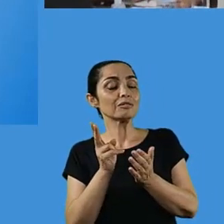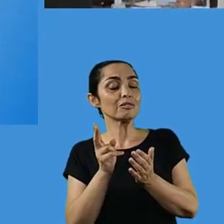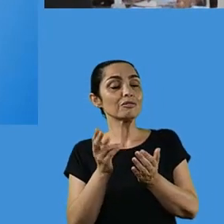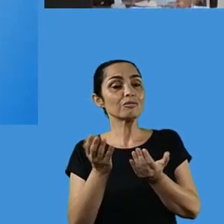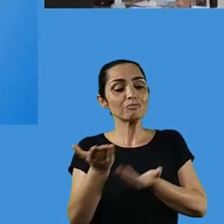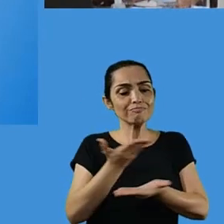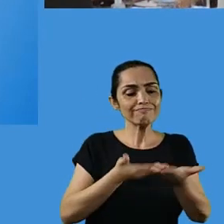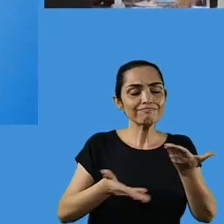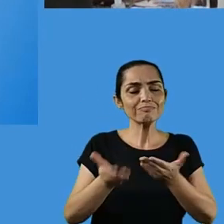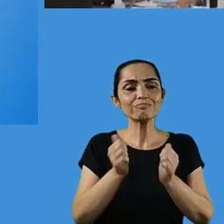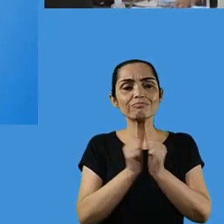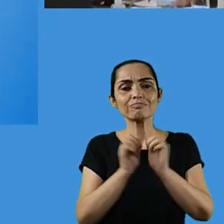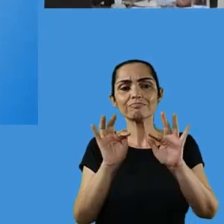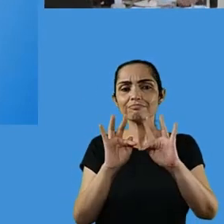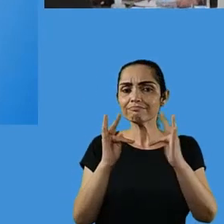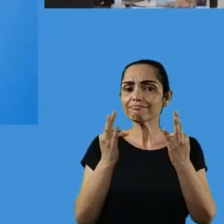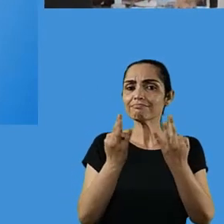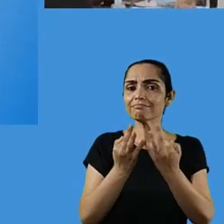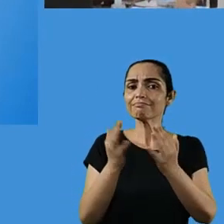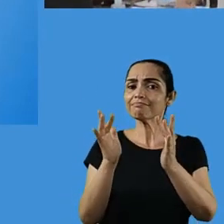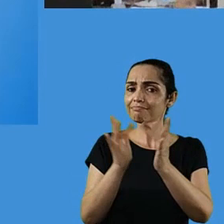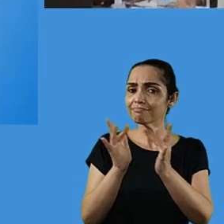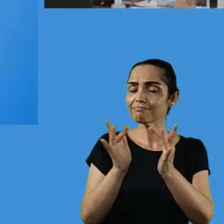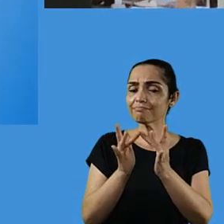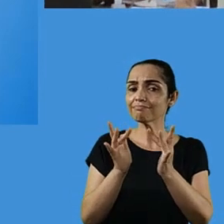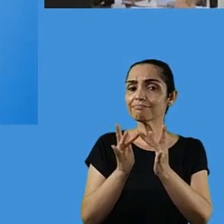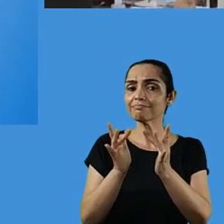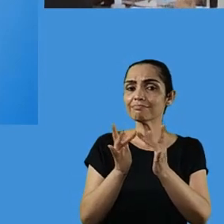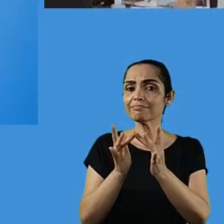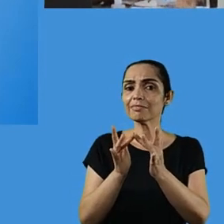esse contato pelos canais de comunicação,